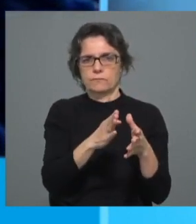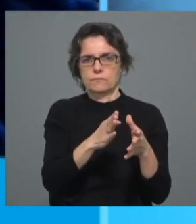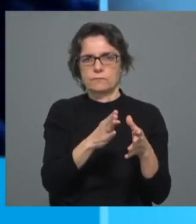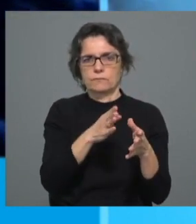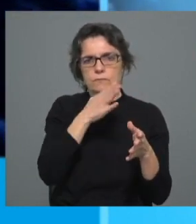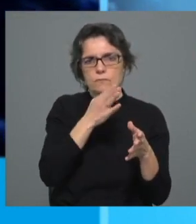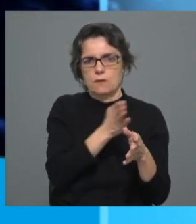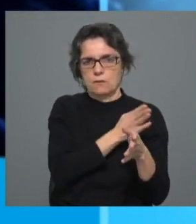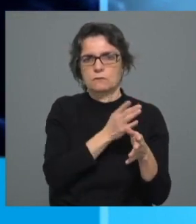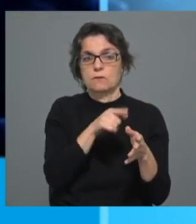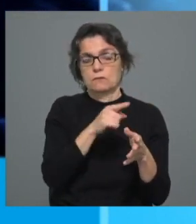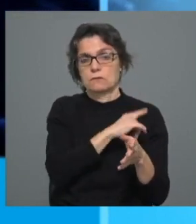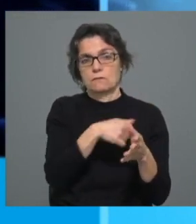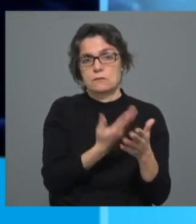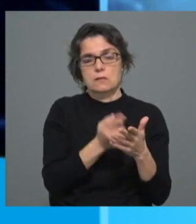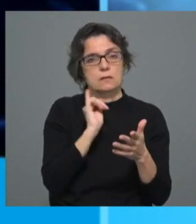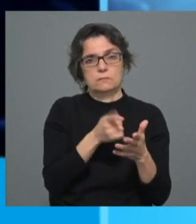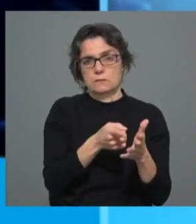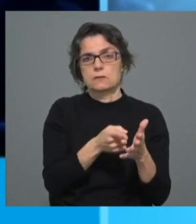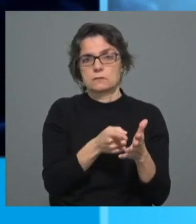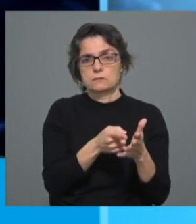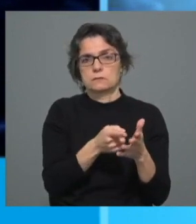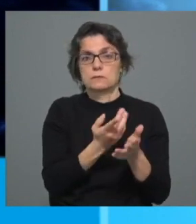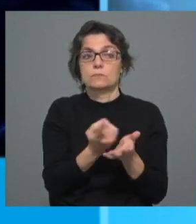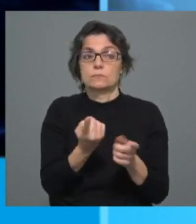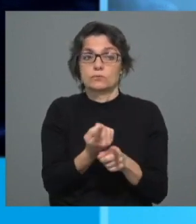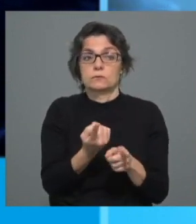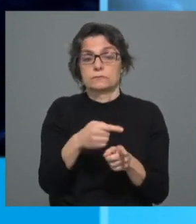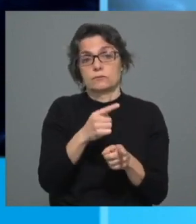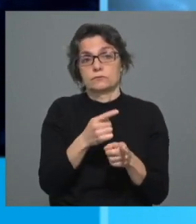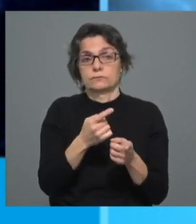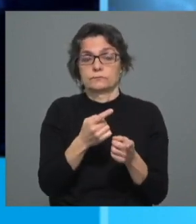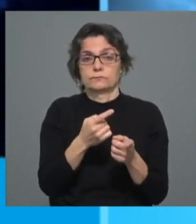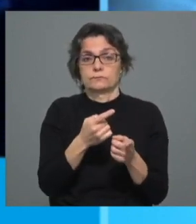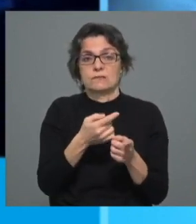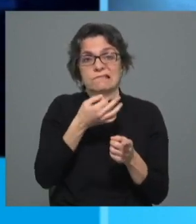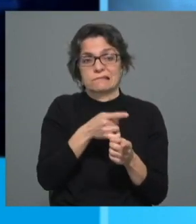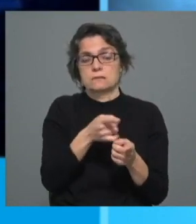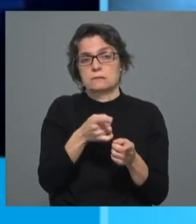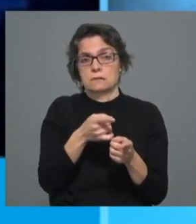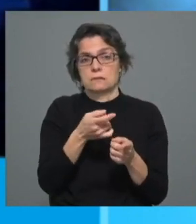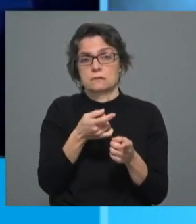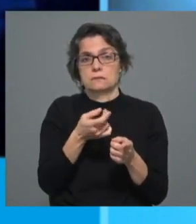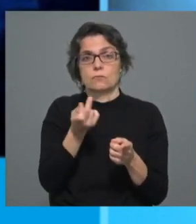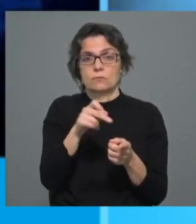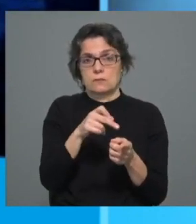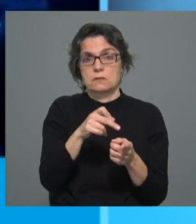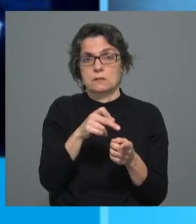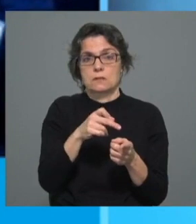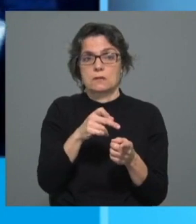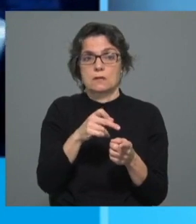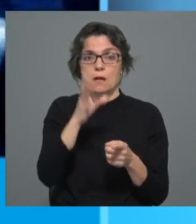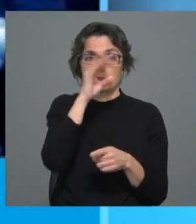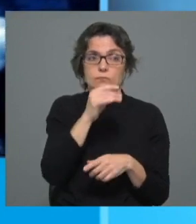últimos anos, é preciso fortalecê-las, porque, infelizmente, ninguém pode garantir que não possa vir a acontecer um ou outro abuso.